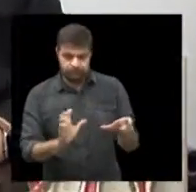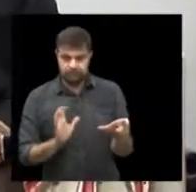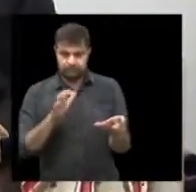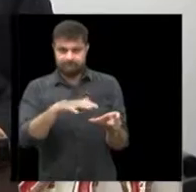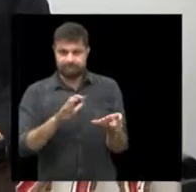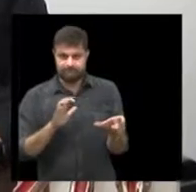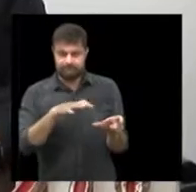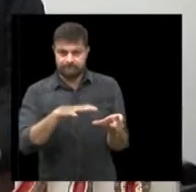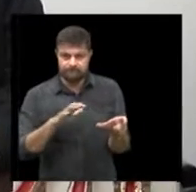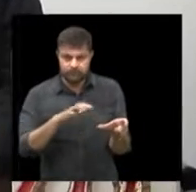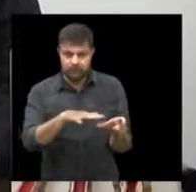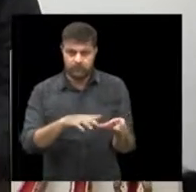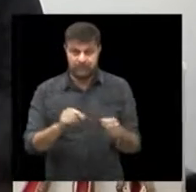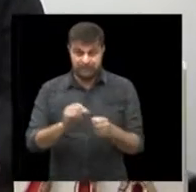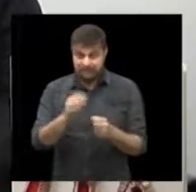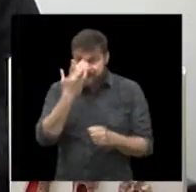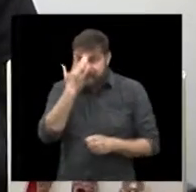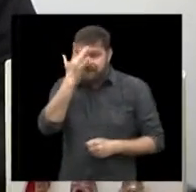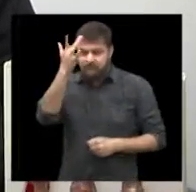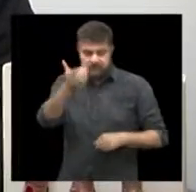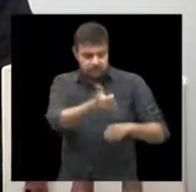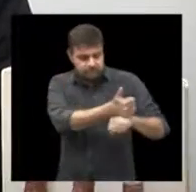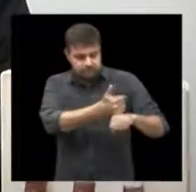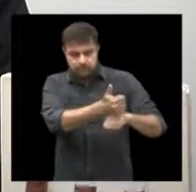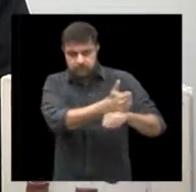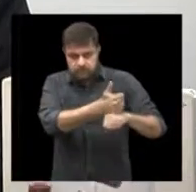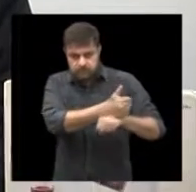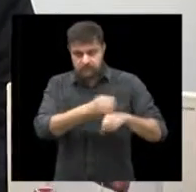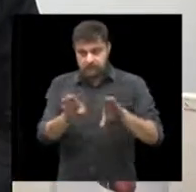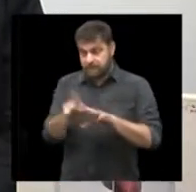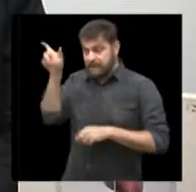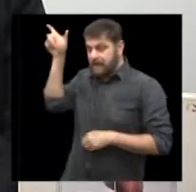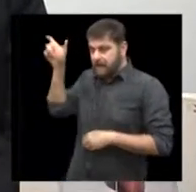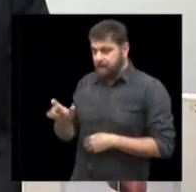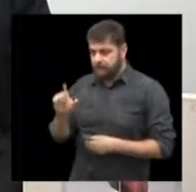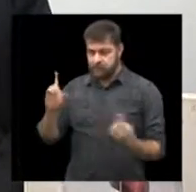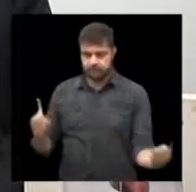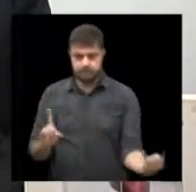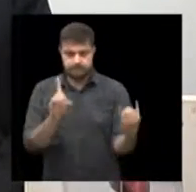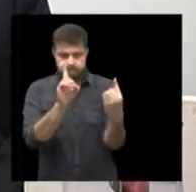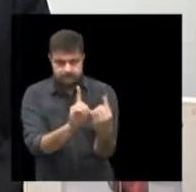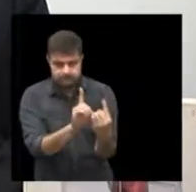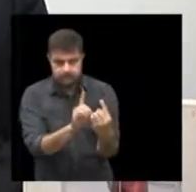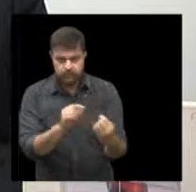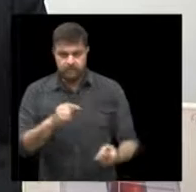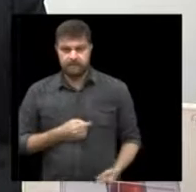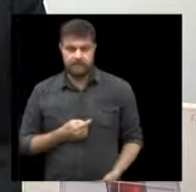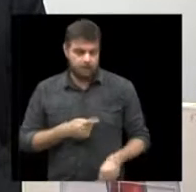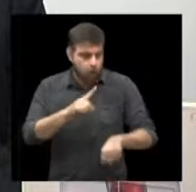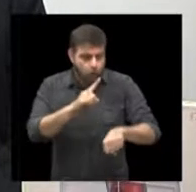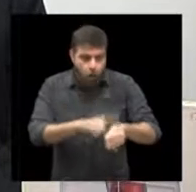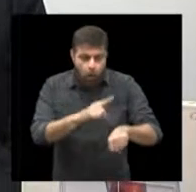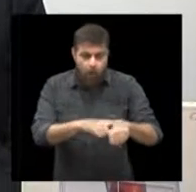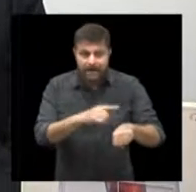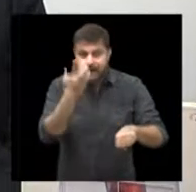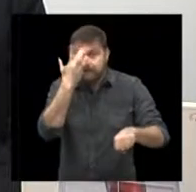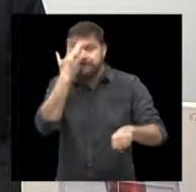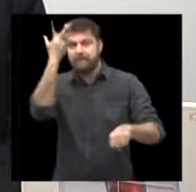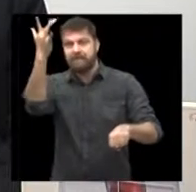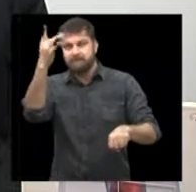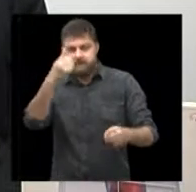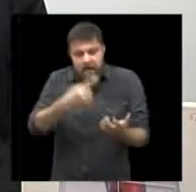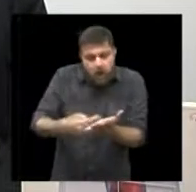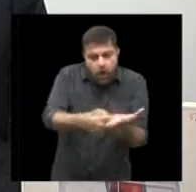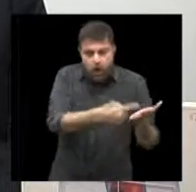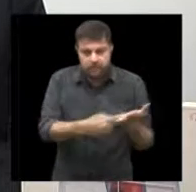facilitam o acesso, tanto do profissional, como também do paciente, onde eles se depositam seus horários de facilidade de agenda.